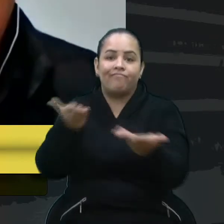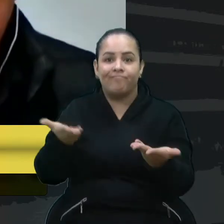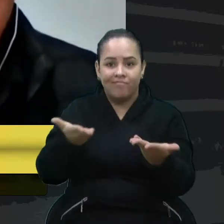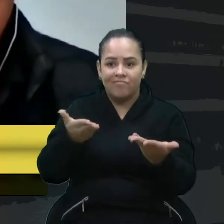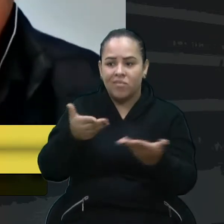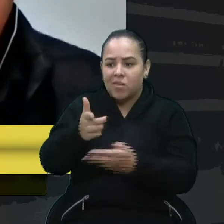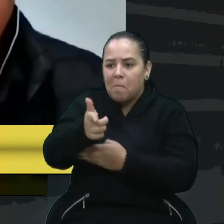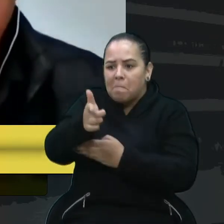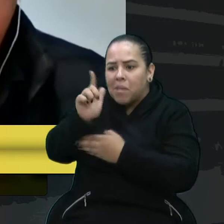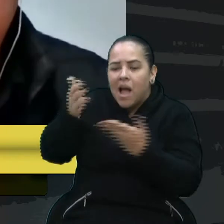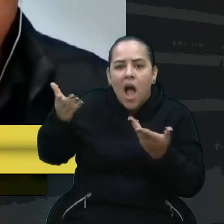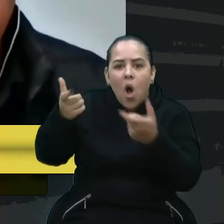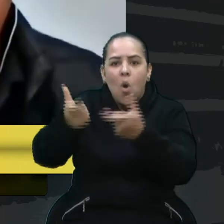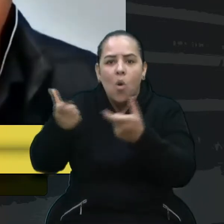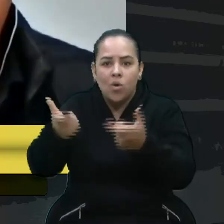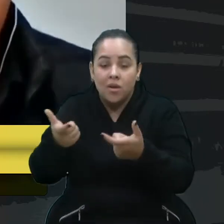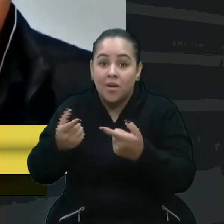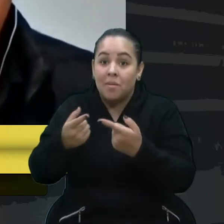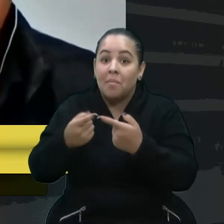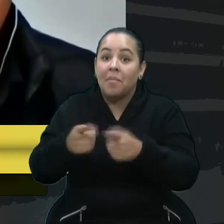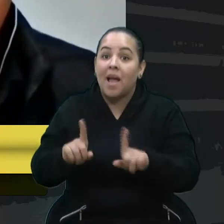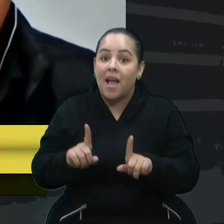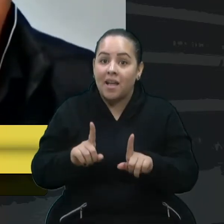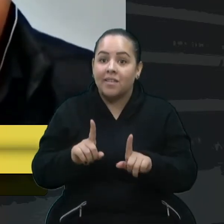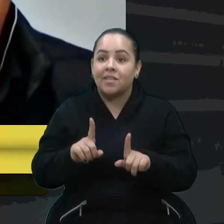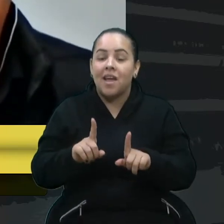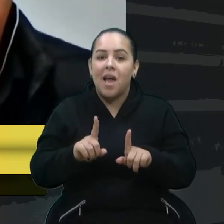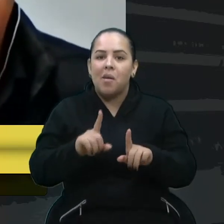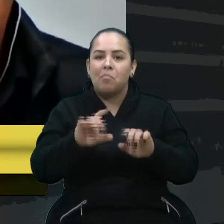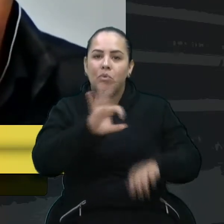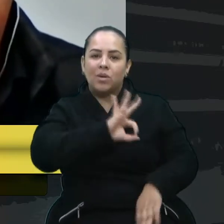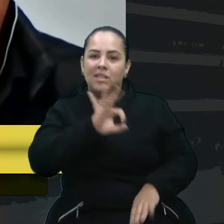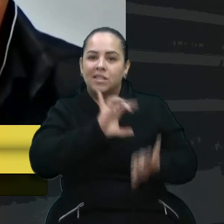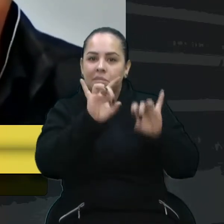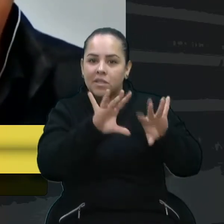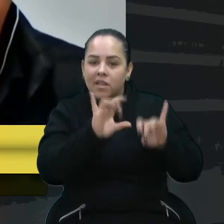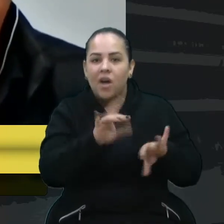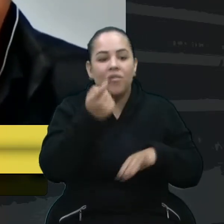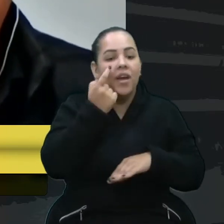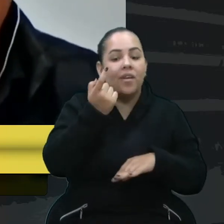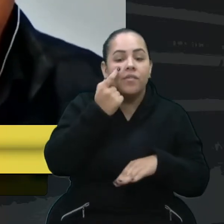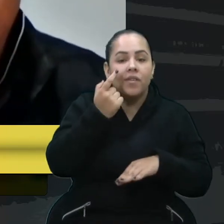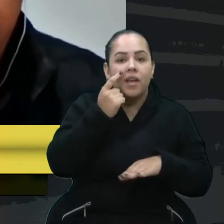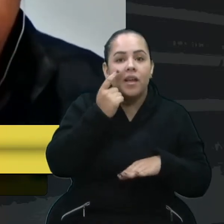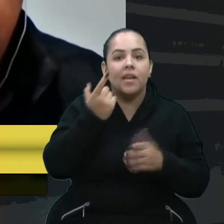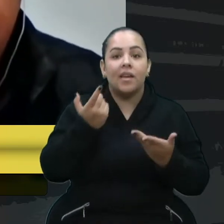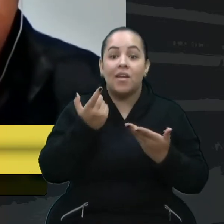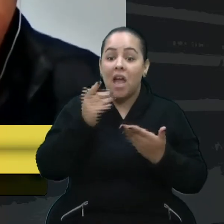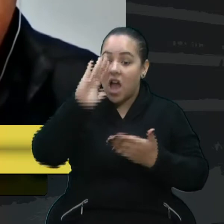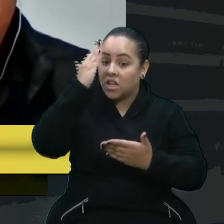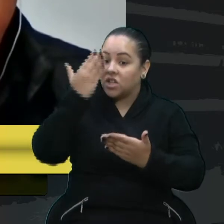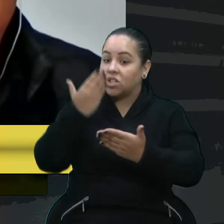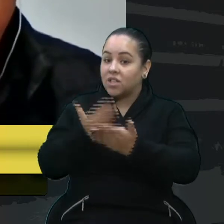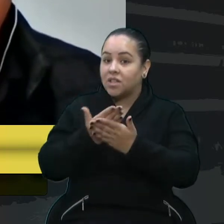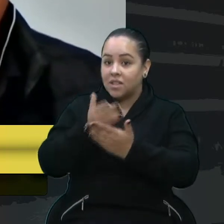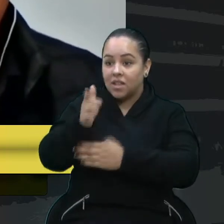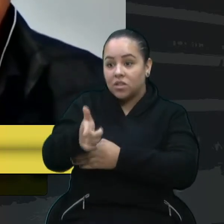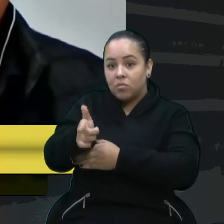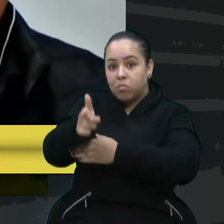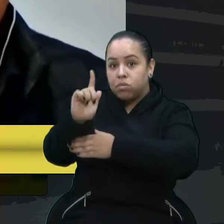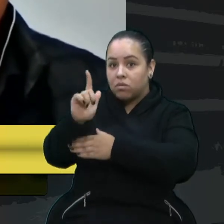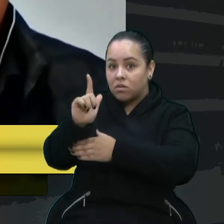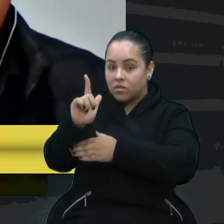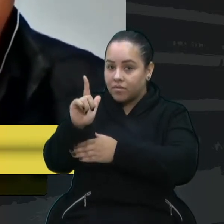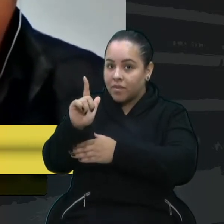afirmar, mas a perícia vai afirmar isso, que essa bala provavelmente, provavelmente, ele